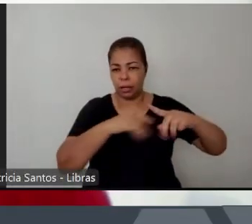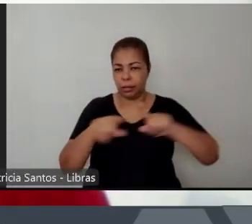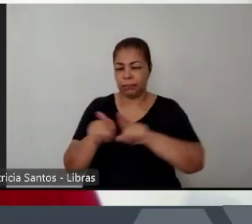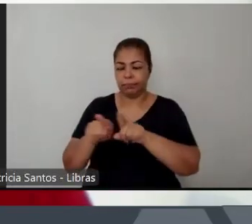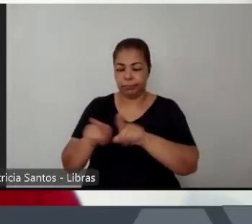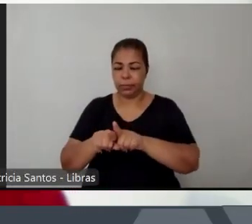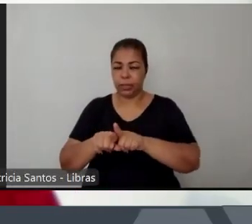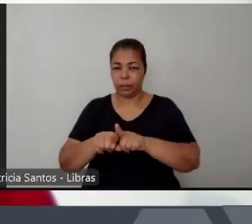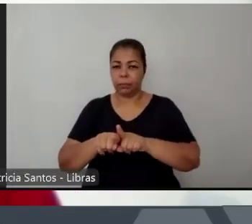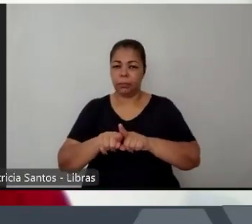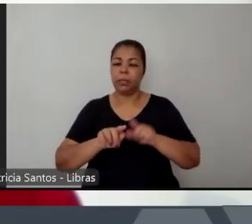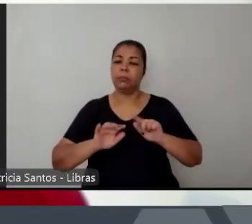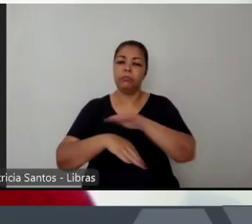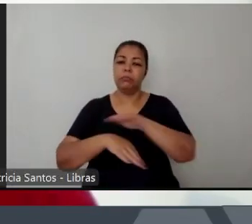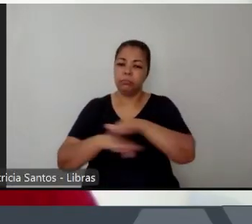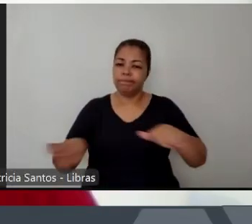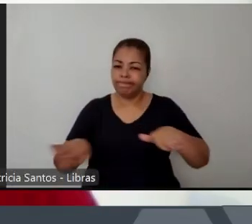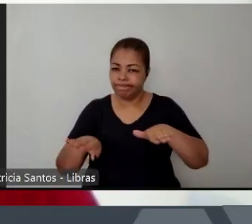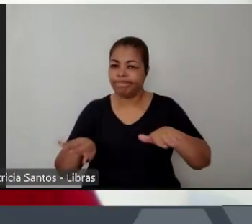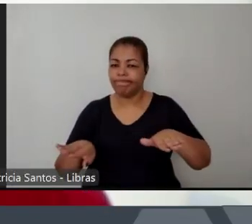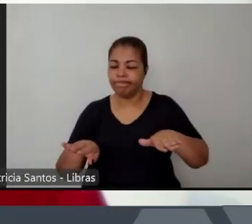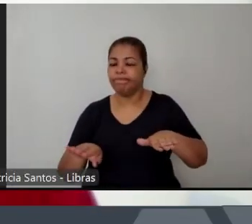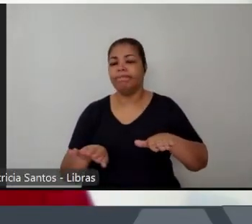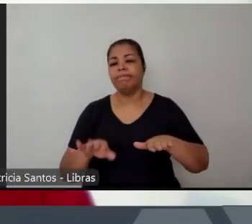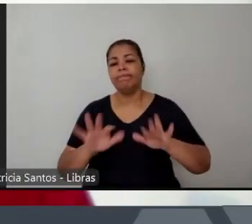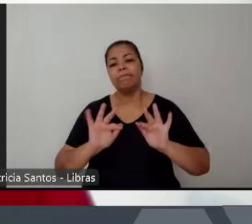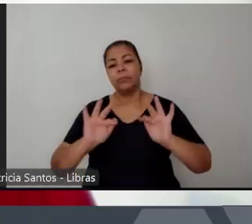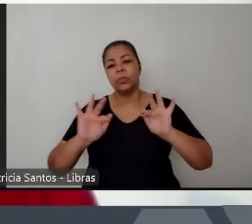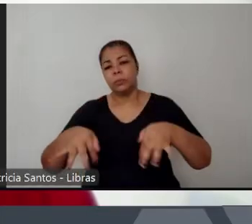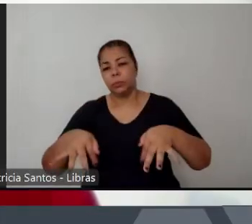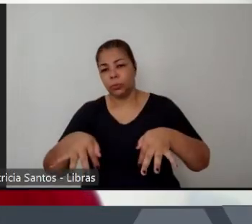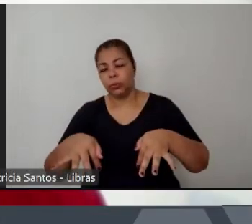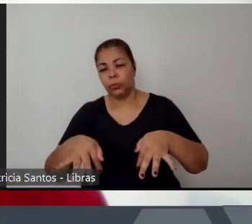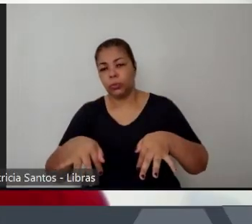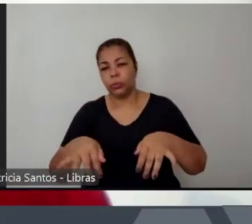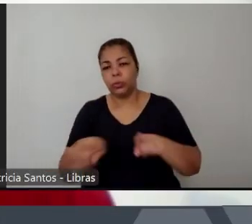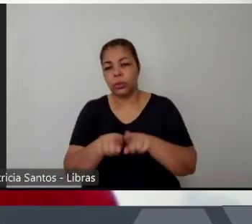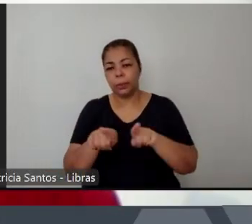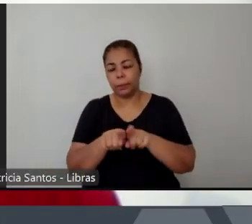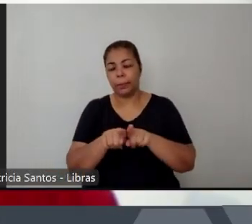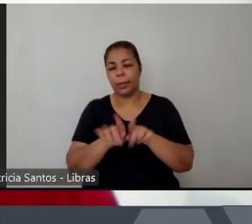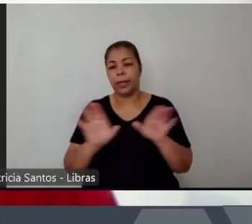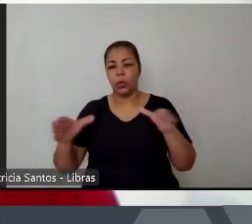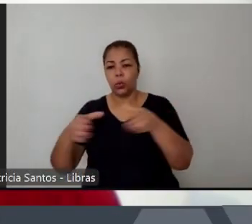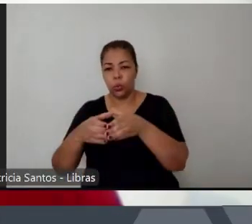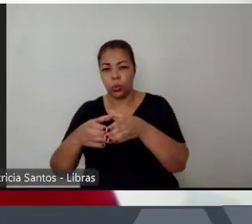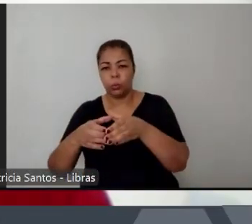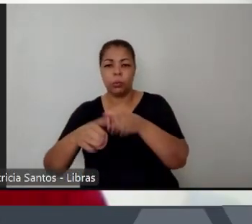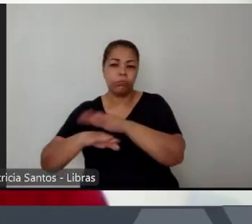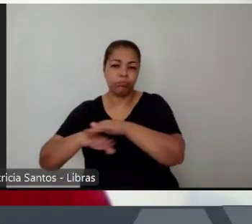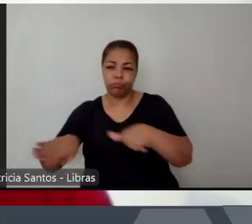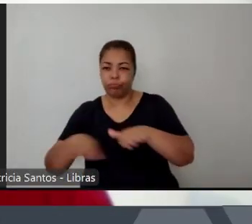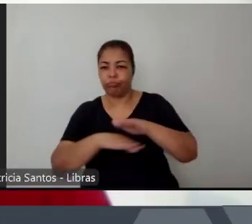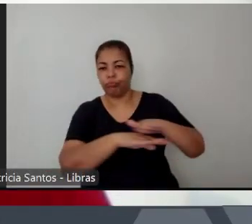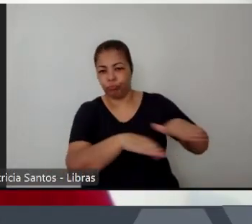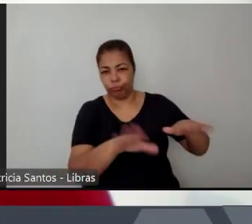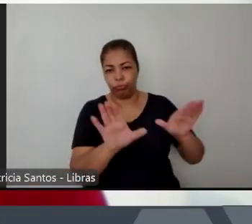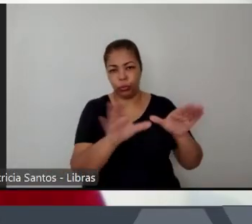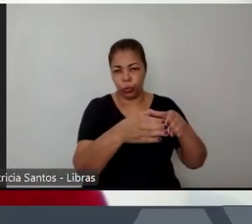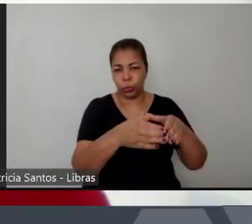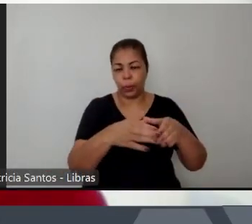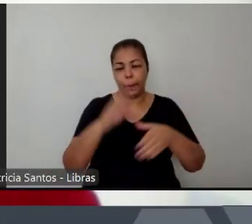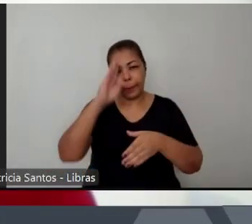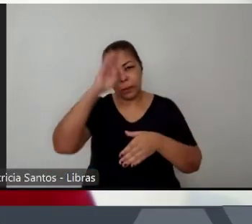já estão fragilizadas e os grupos já foram exterminados, as principais lideranças foram